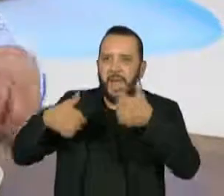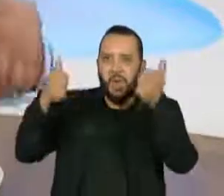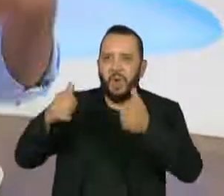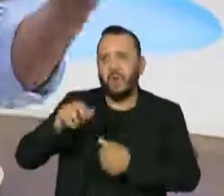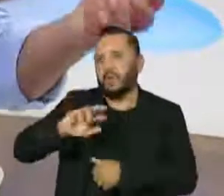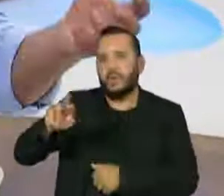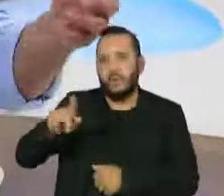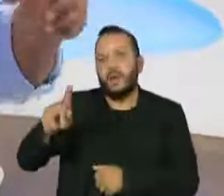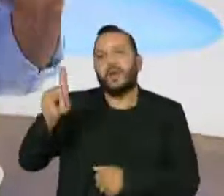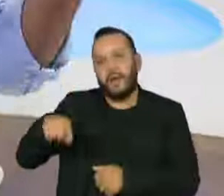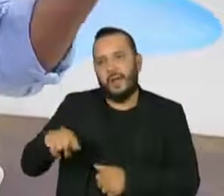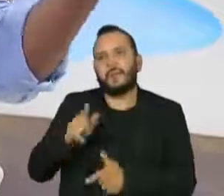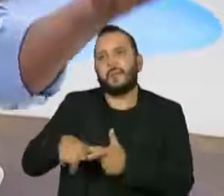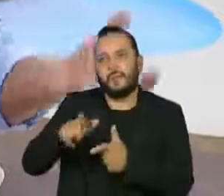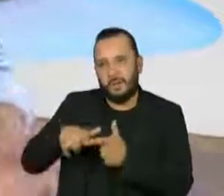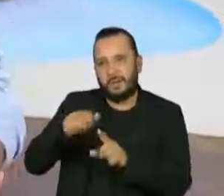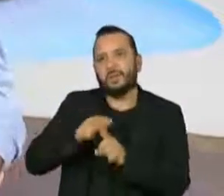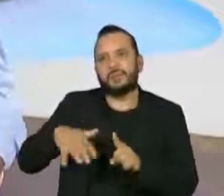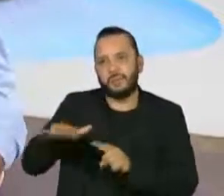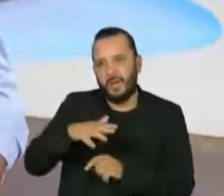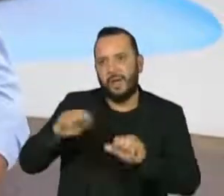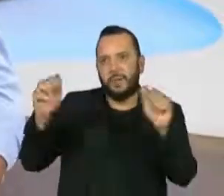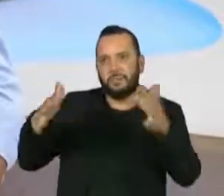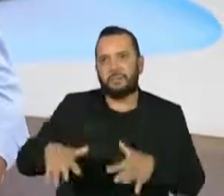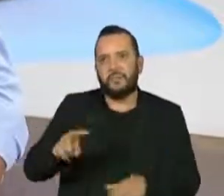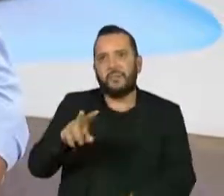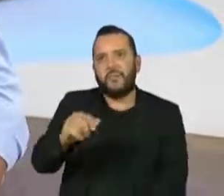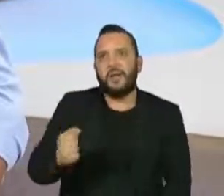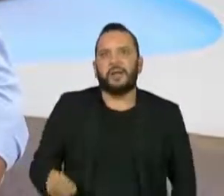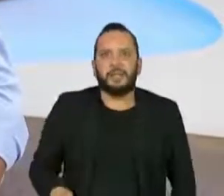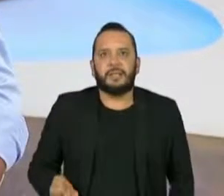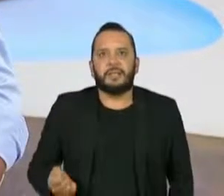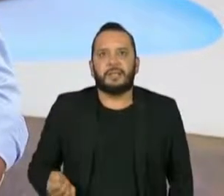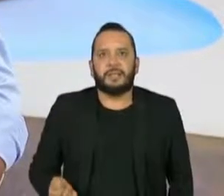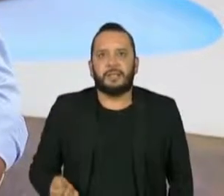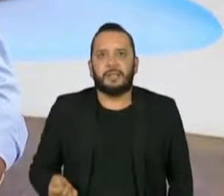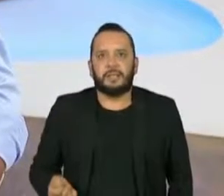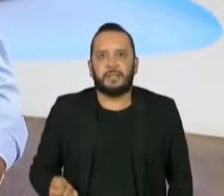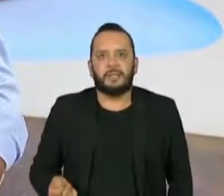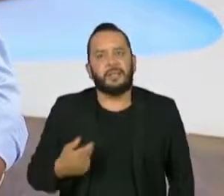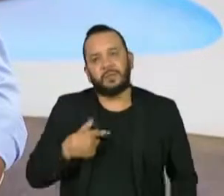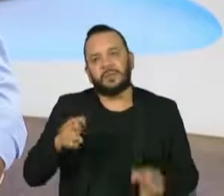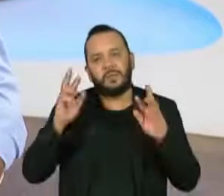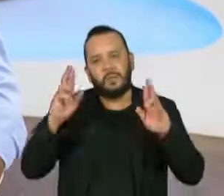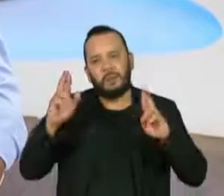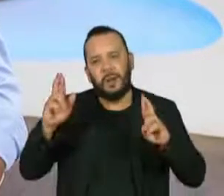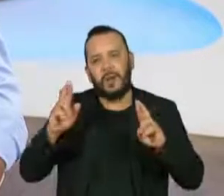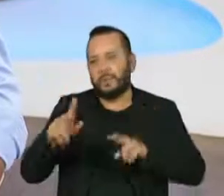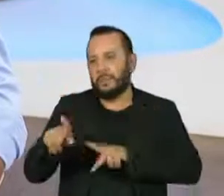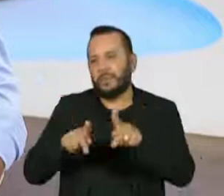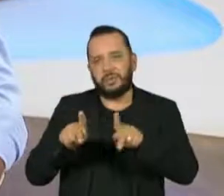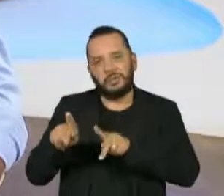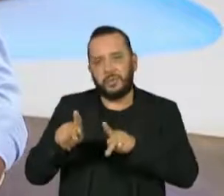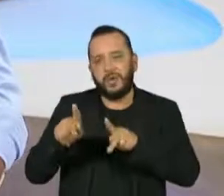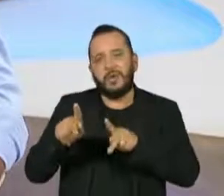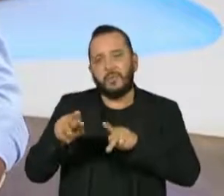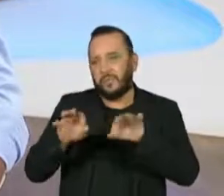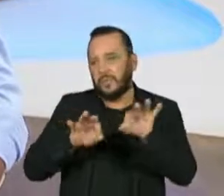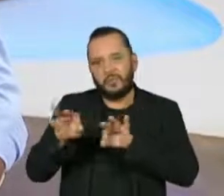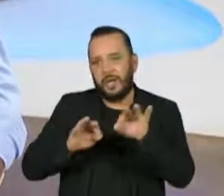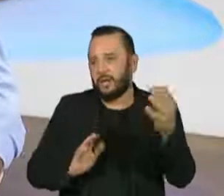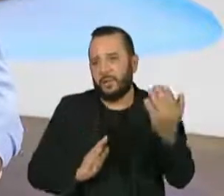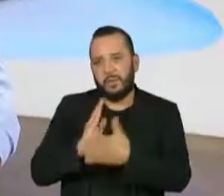Vai trazer problema social muito grande, né? E então espero que a Assembleia